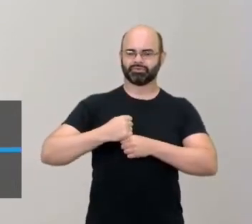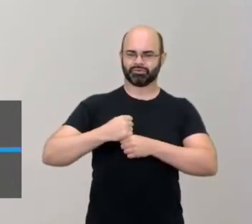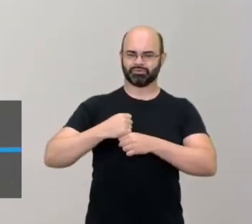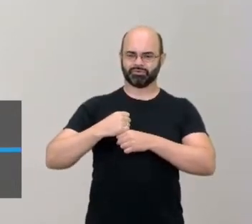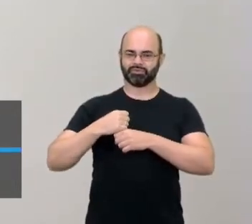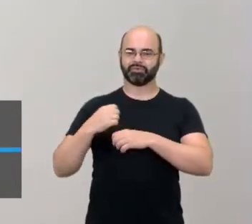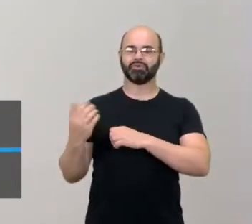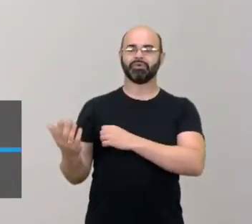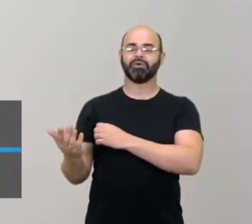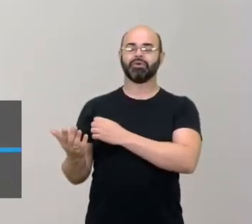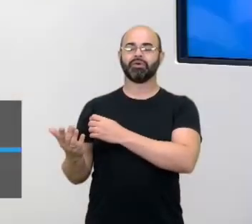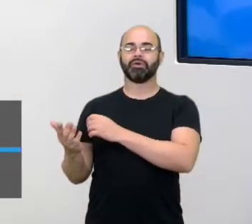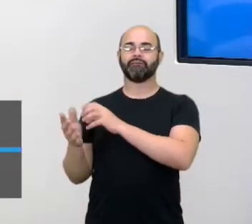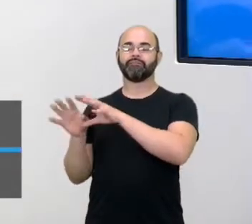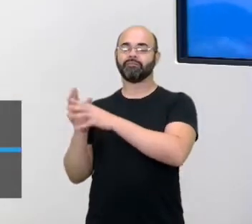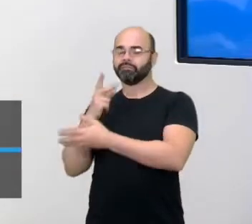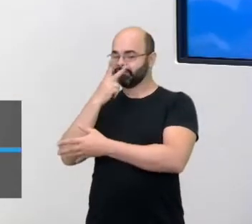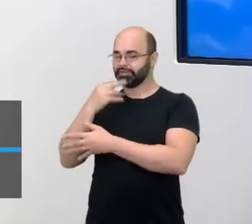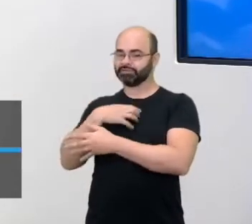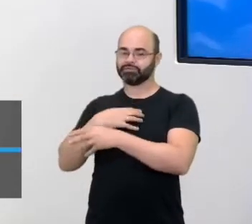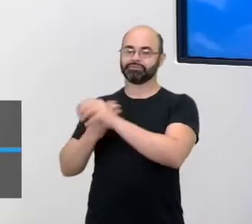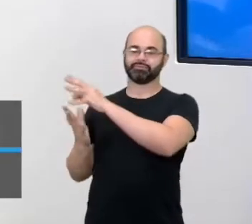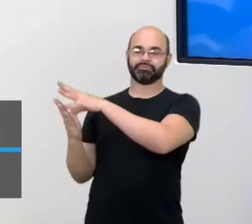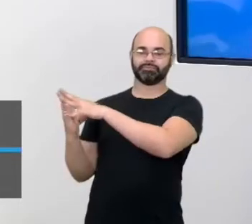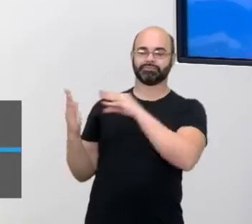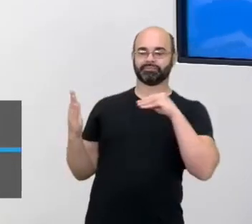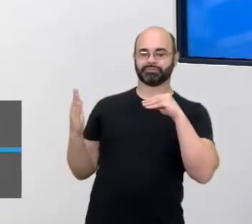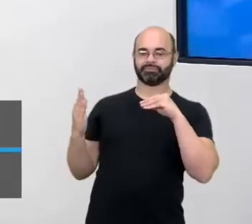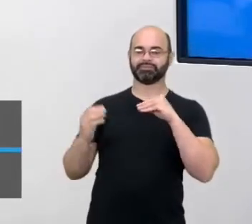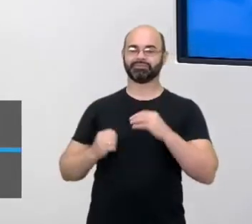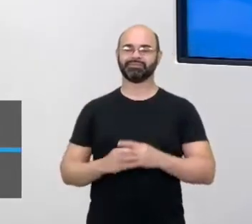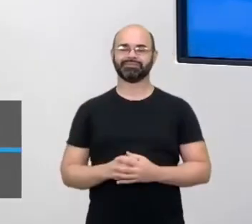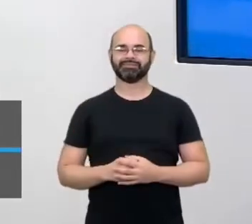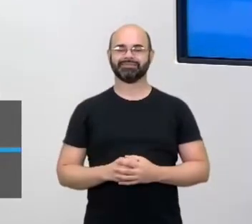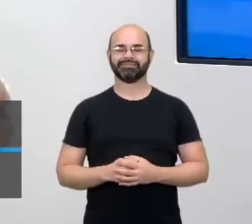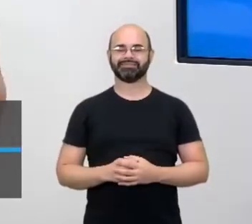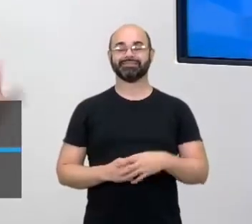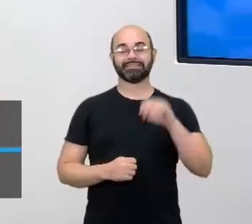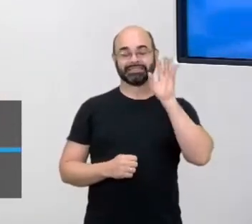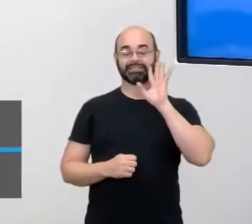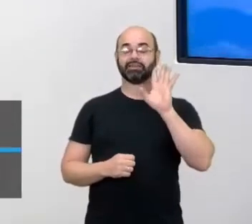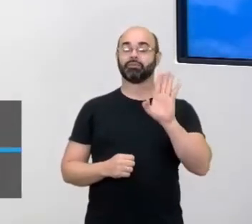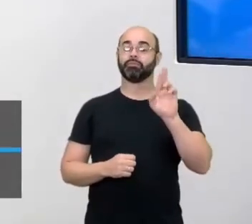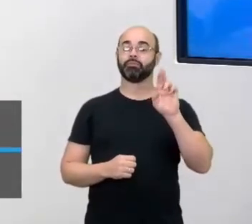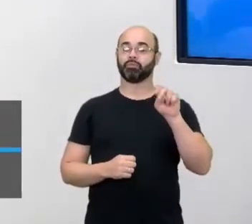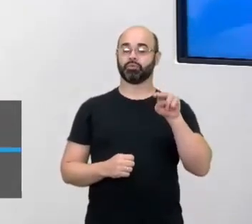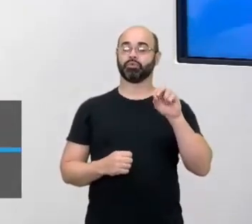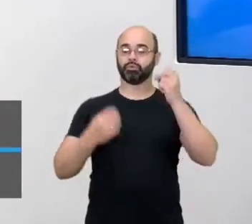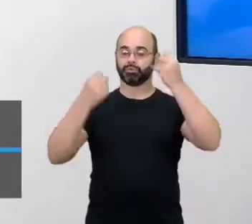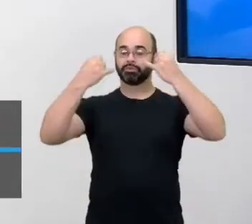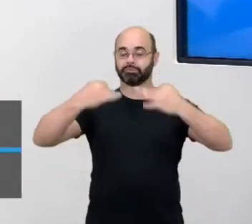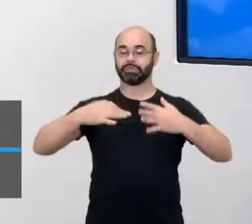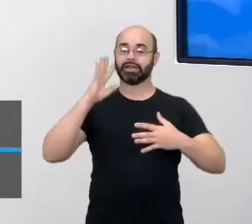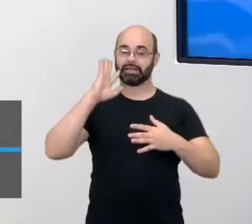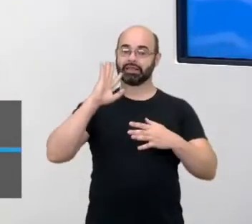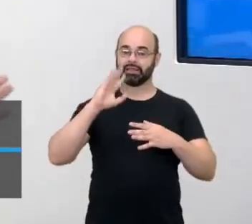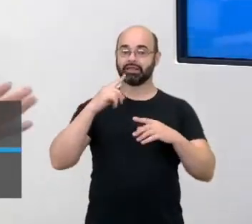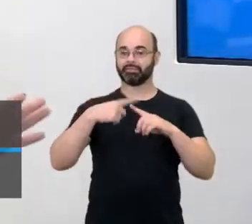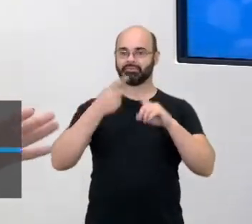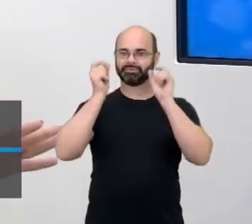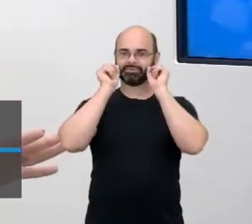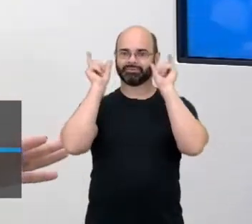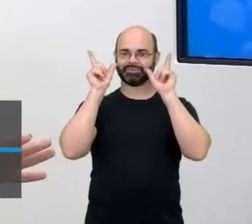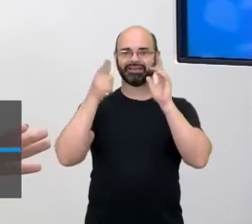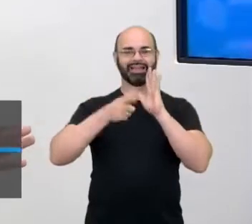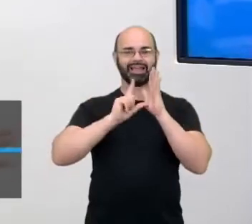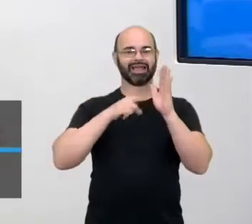foi se popularizando. É bacana o Bruno falar essas coisas, porque realmente, de fato, estão pegando ele de surpresa. Eu não passei